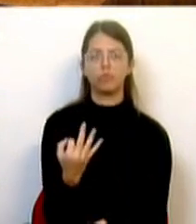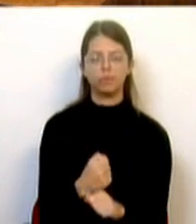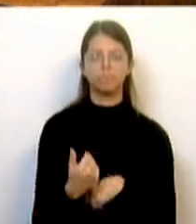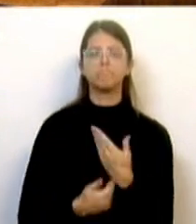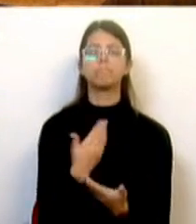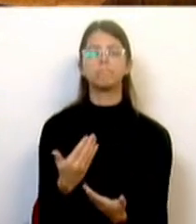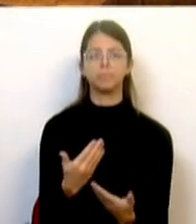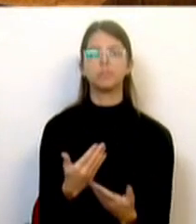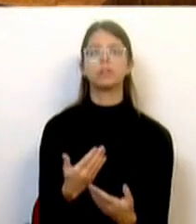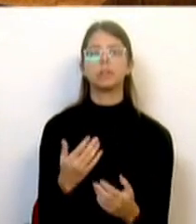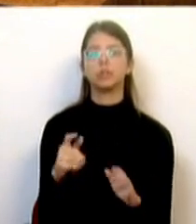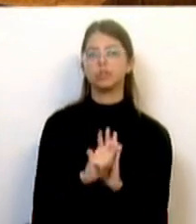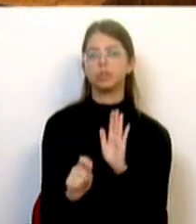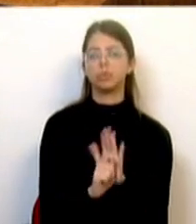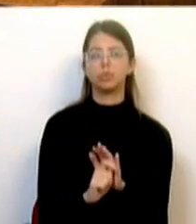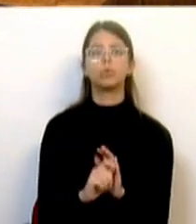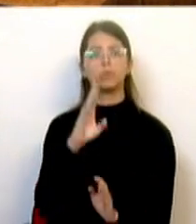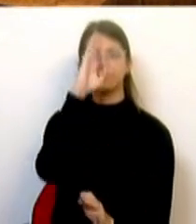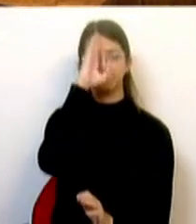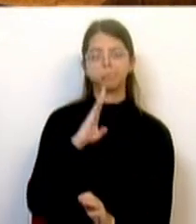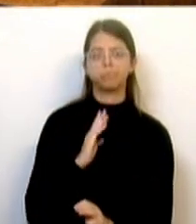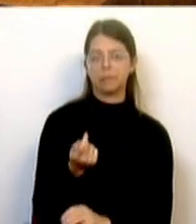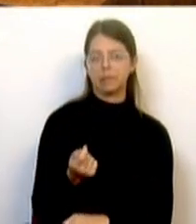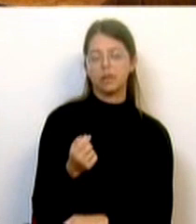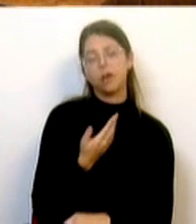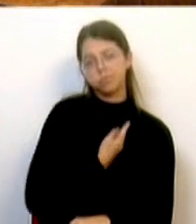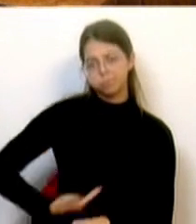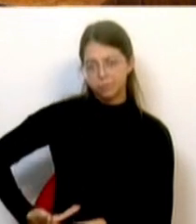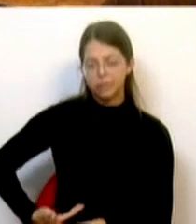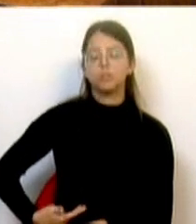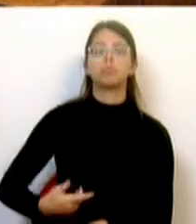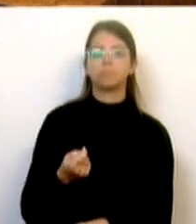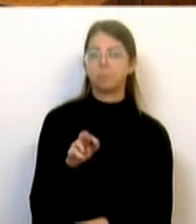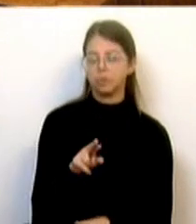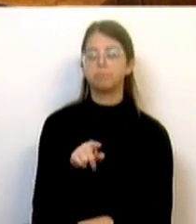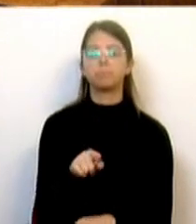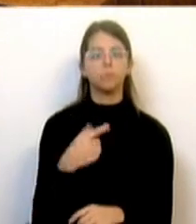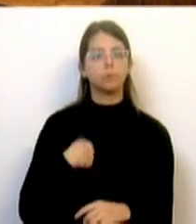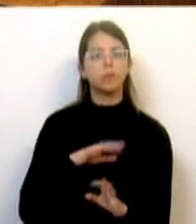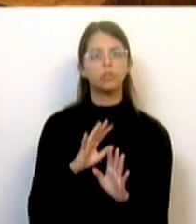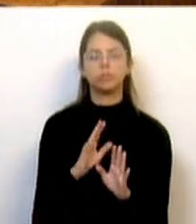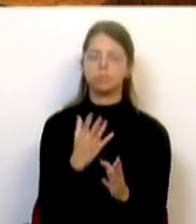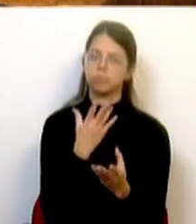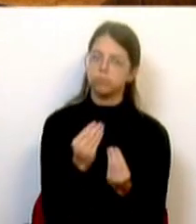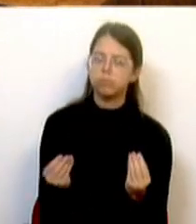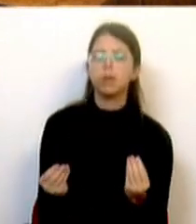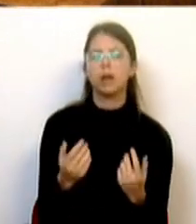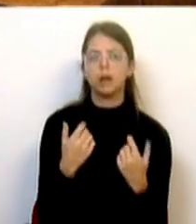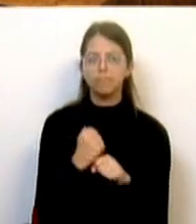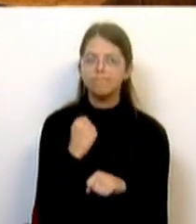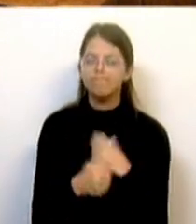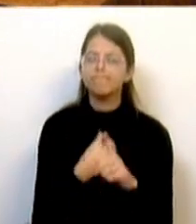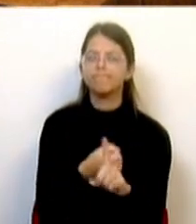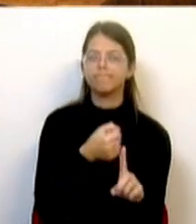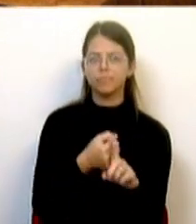o Estatuto do Antigo Combatente. Mas ainda há muito para fazer, para afinar e vamos continuar com todo o empenho a